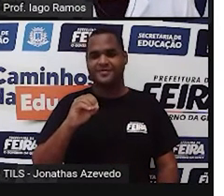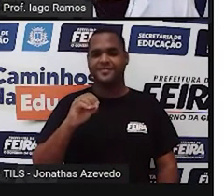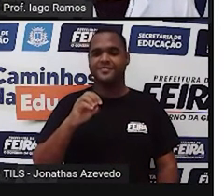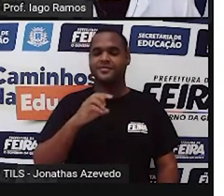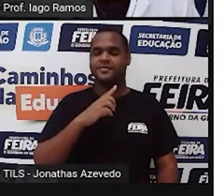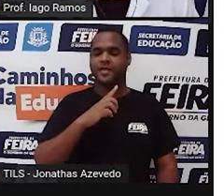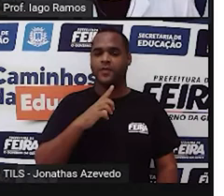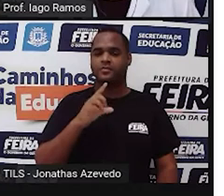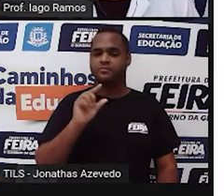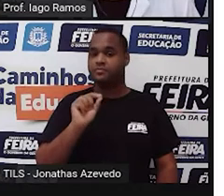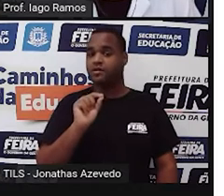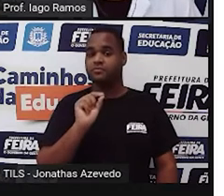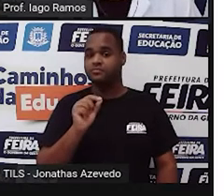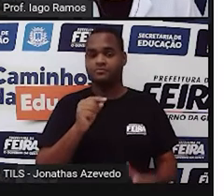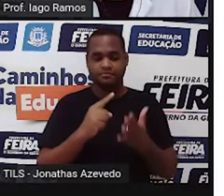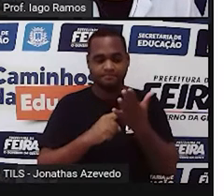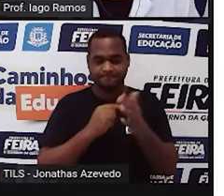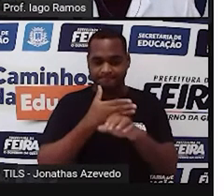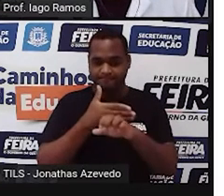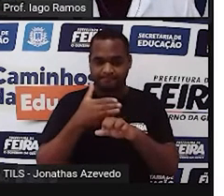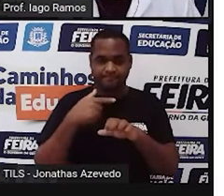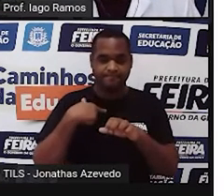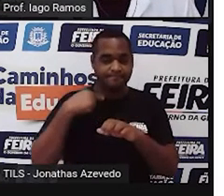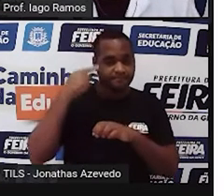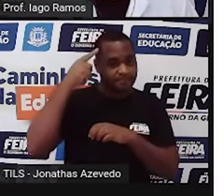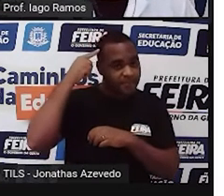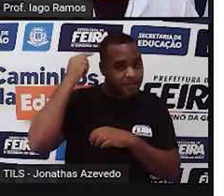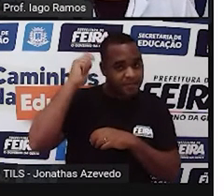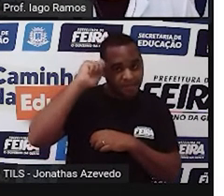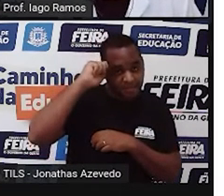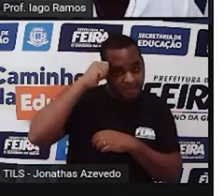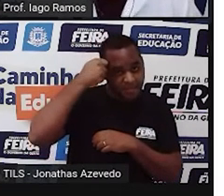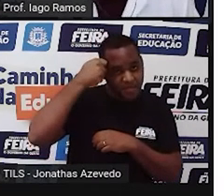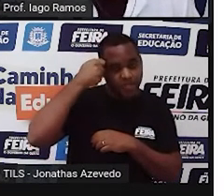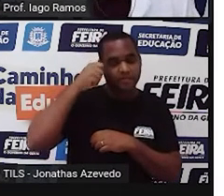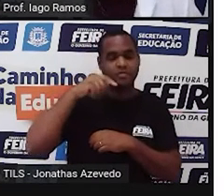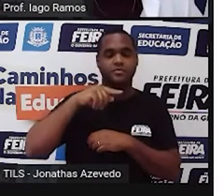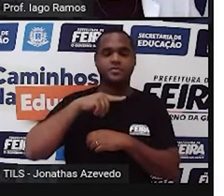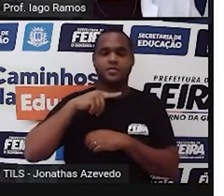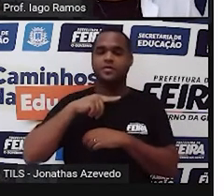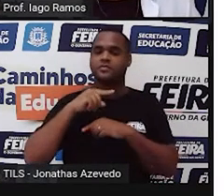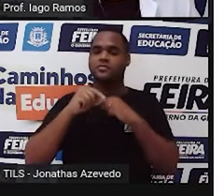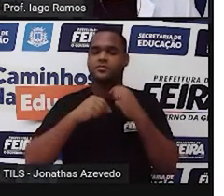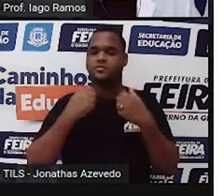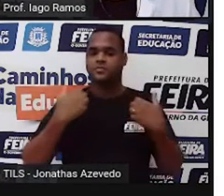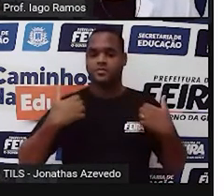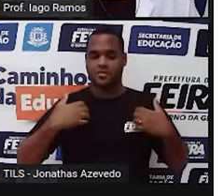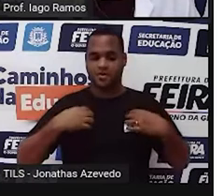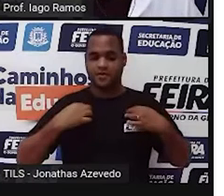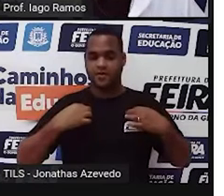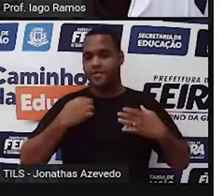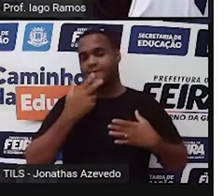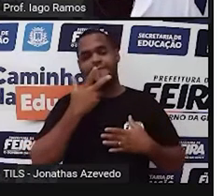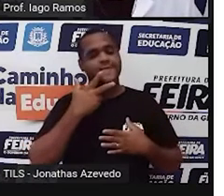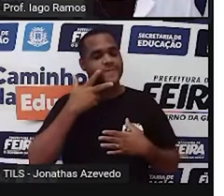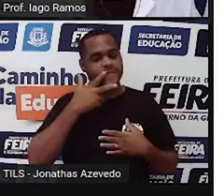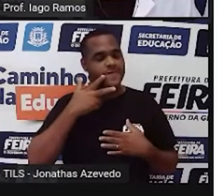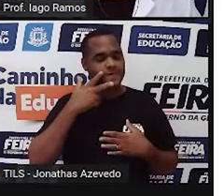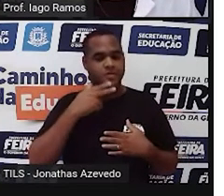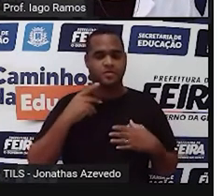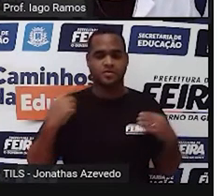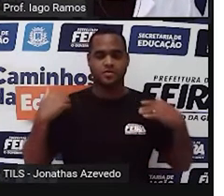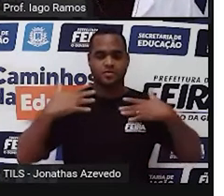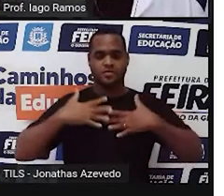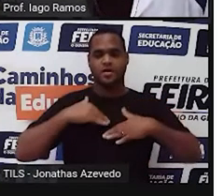Eu tenho pele branca, meu cabelo ele é preto, eu visto no momento uma camisa cor de vinho, por cima